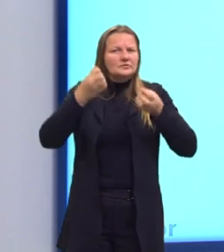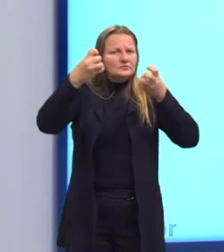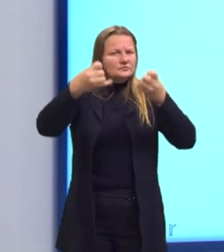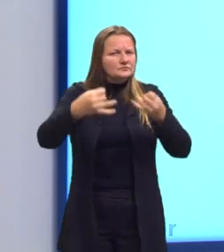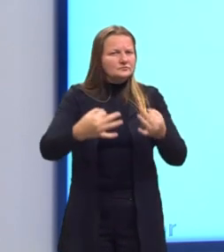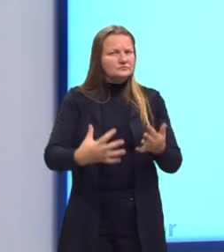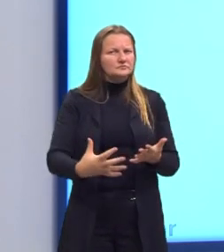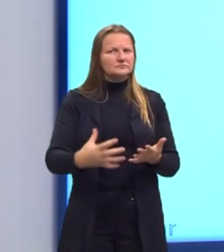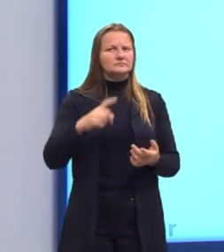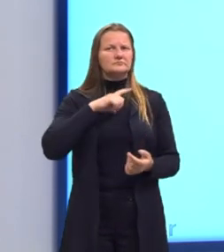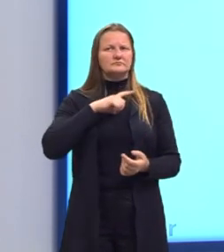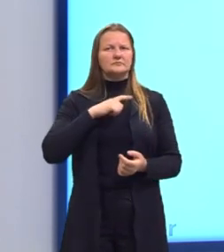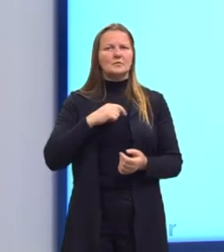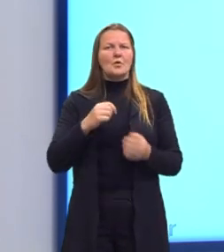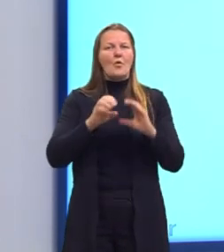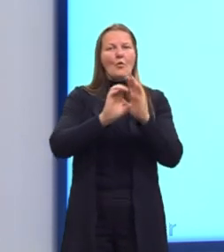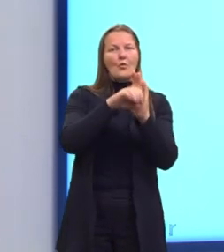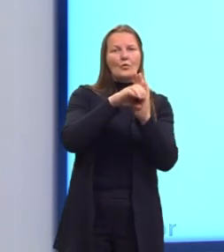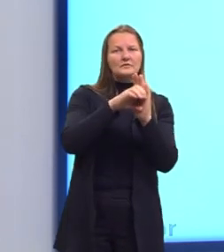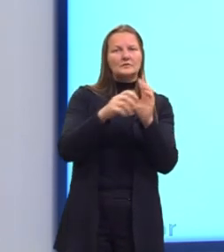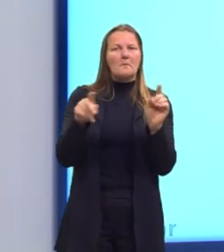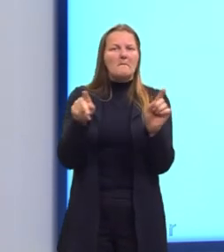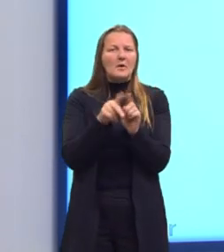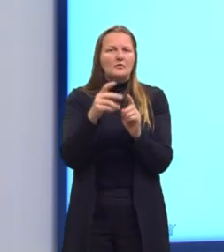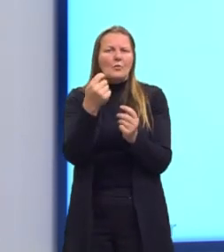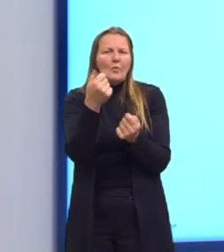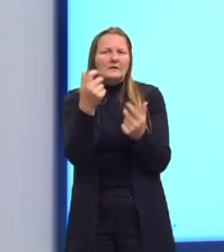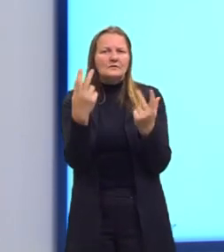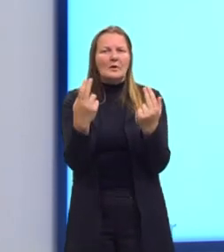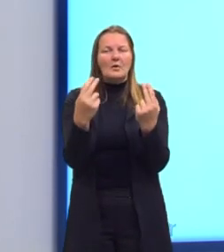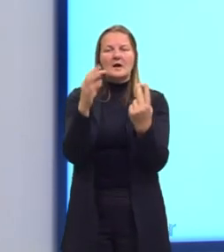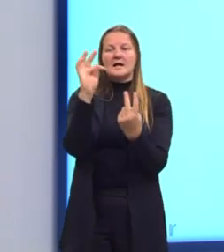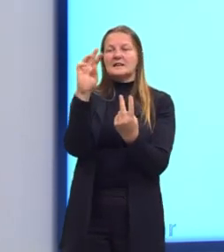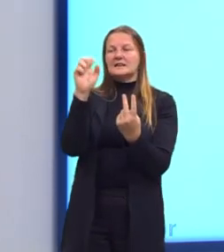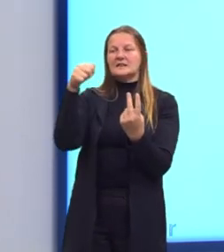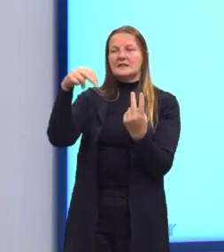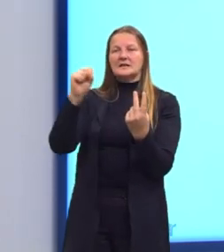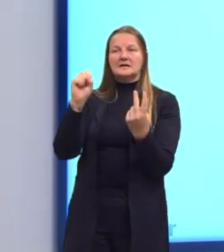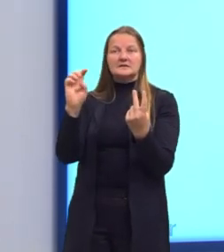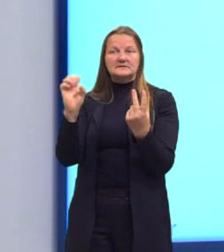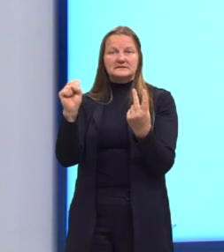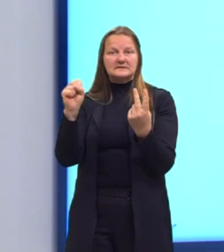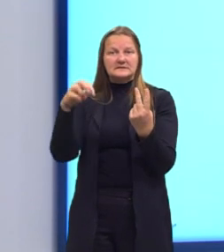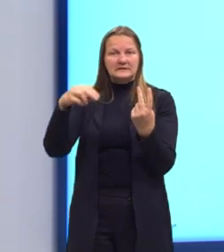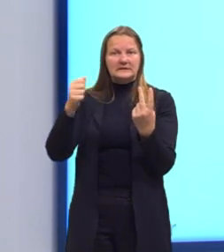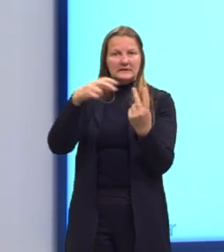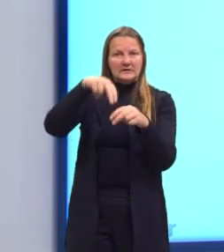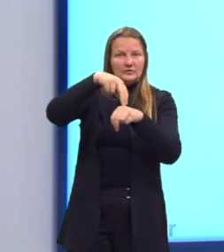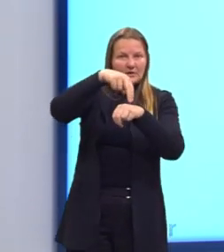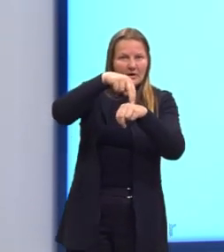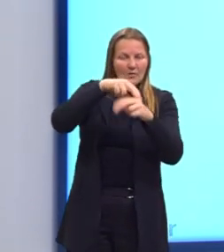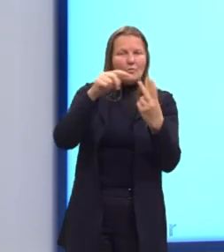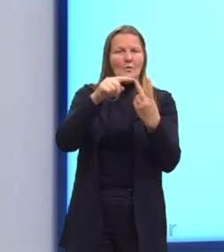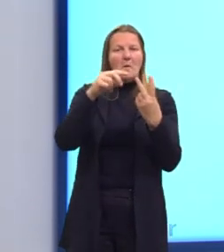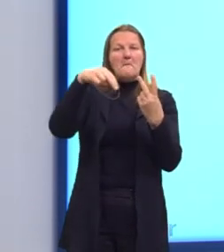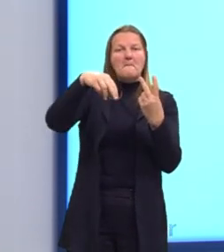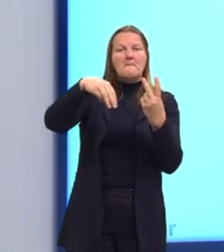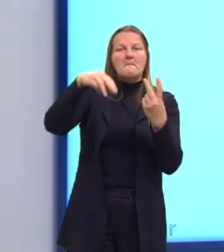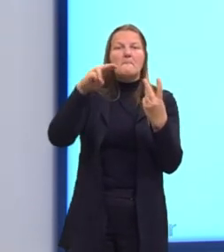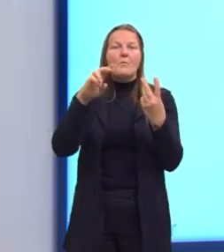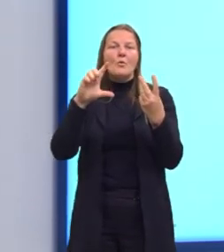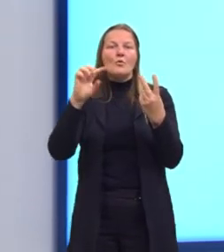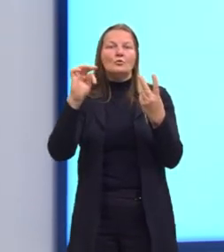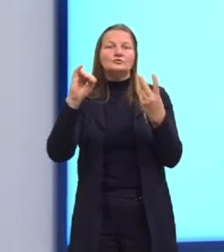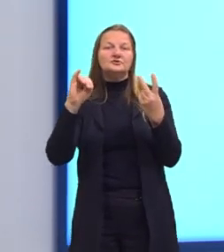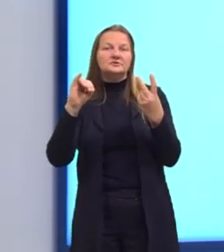conceituam como muito próximas as empresas transnacionais das multinacionais, que são as quais estão em muitos países,